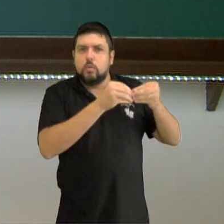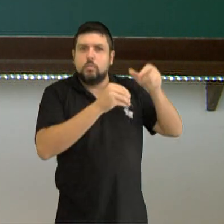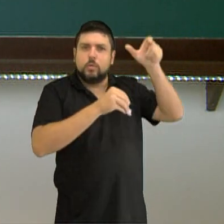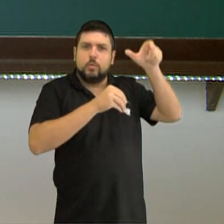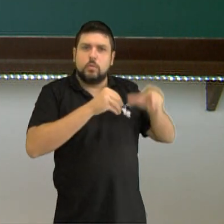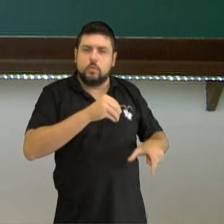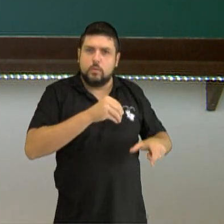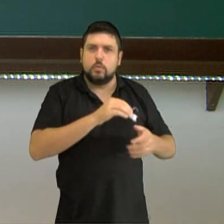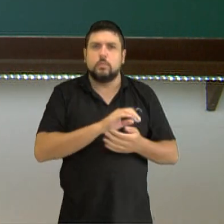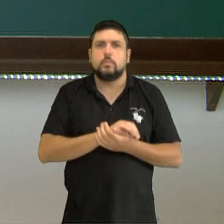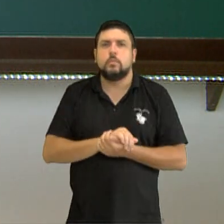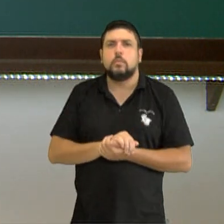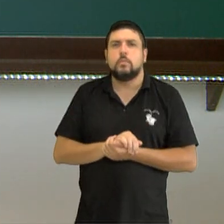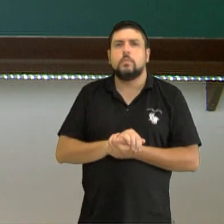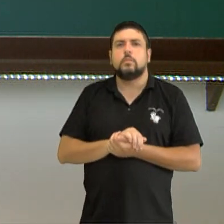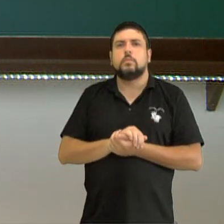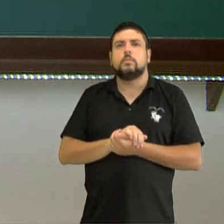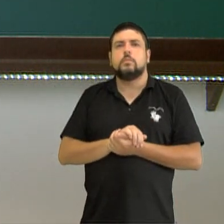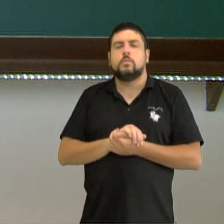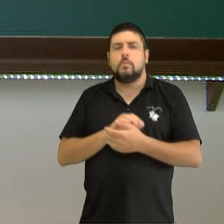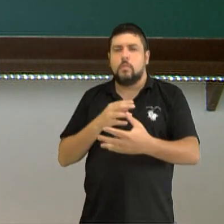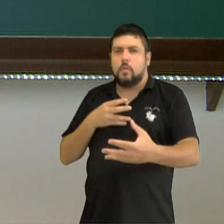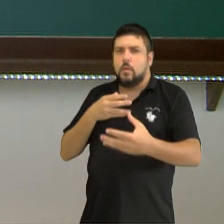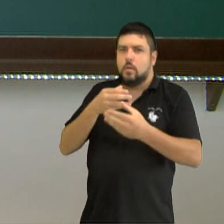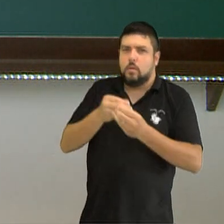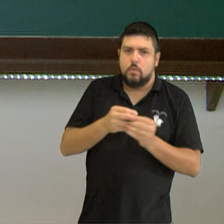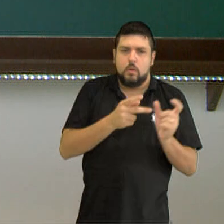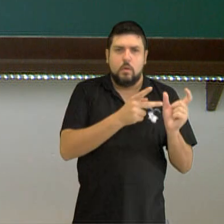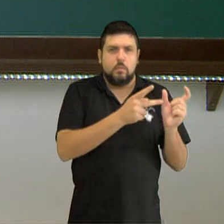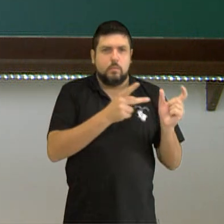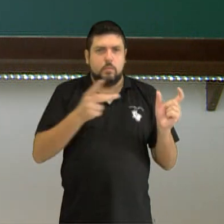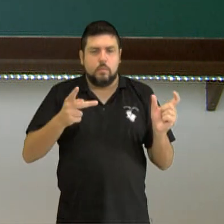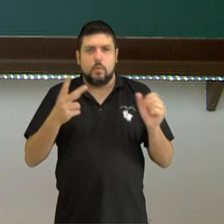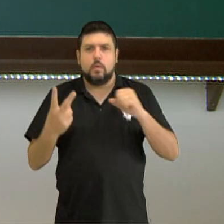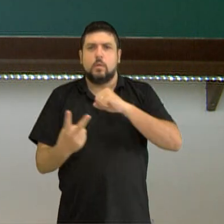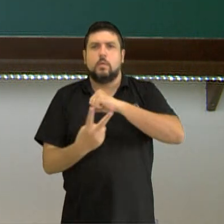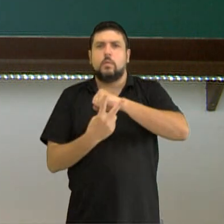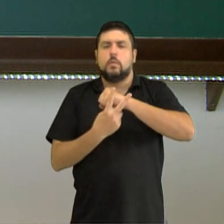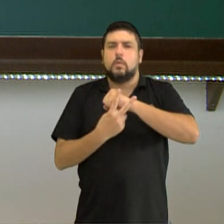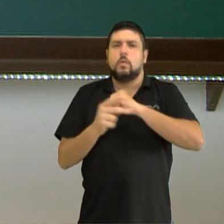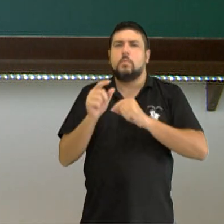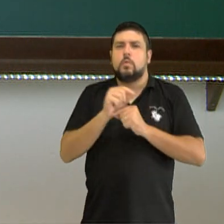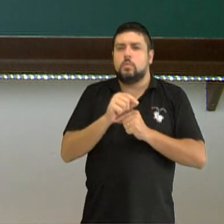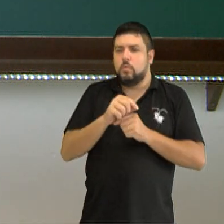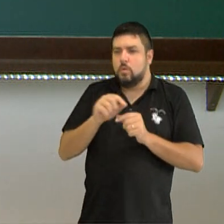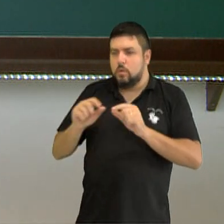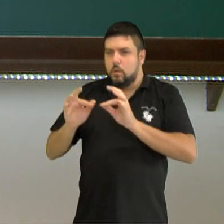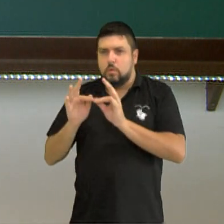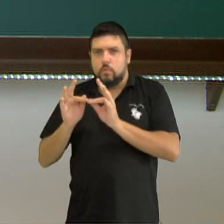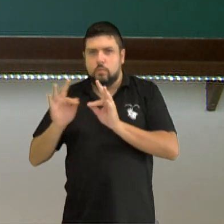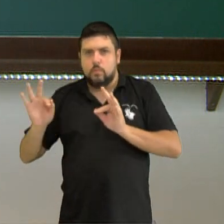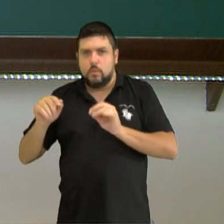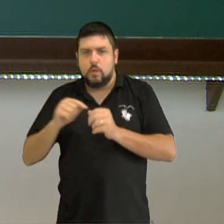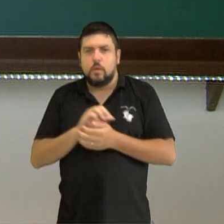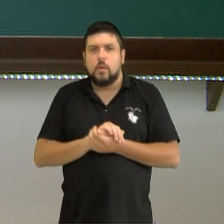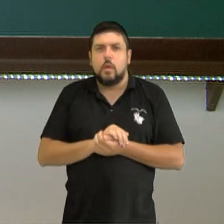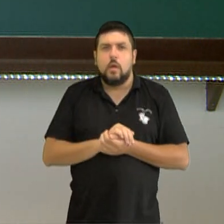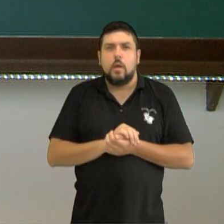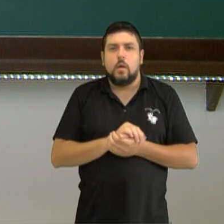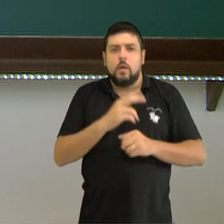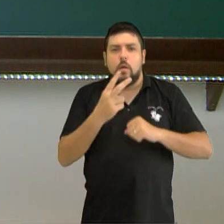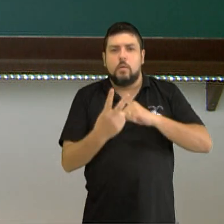Retomando, então, predicado verbal, eu tenho um verbo de ação como núcleo. Predicado nominal,